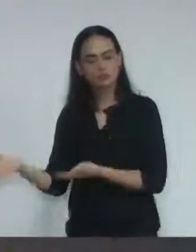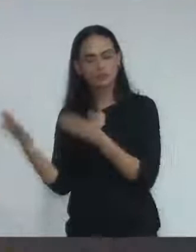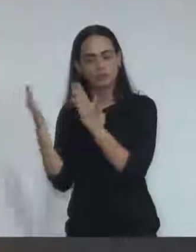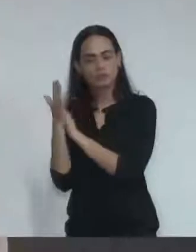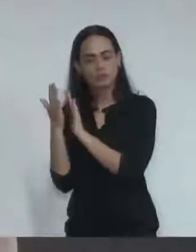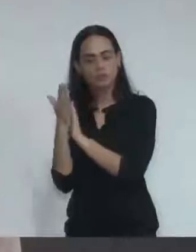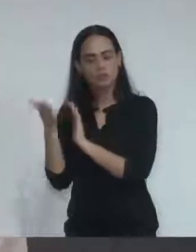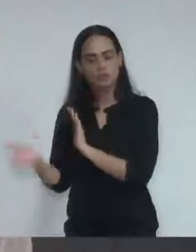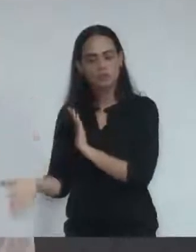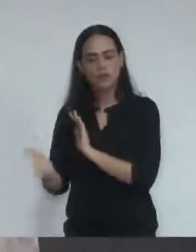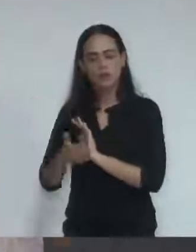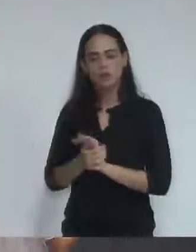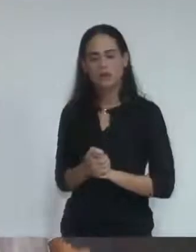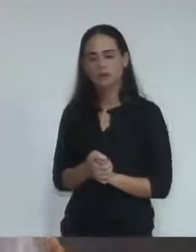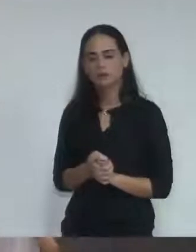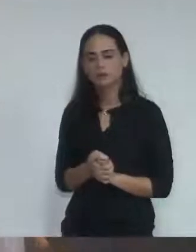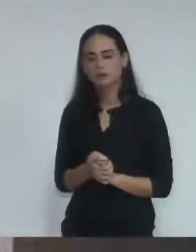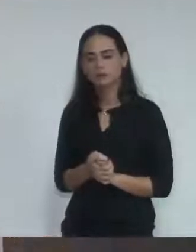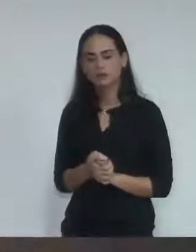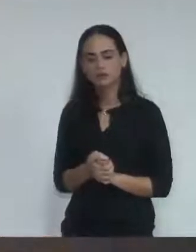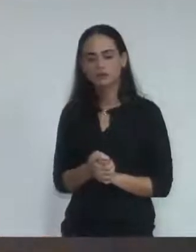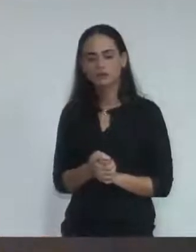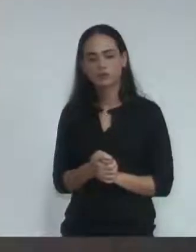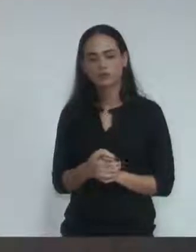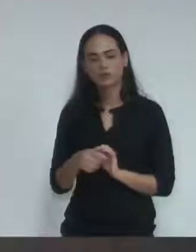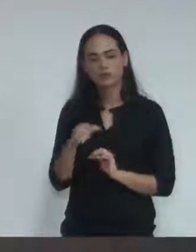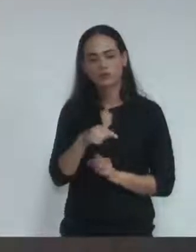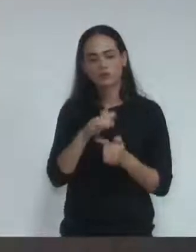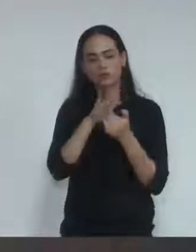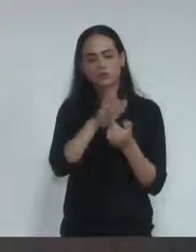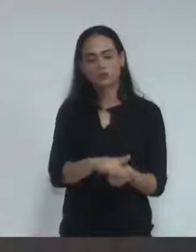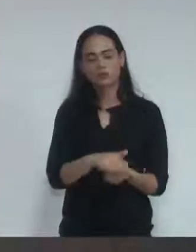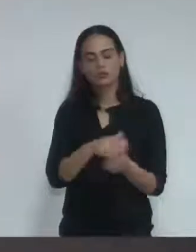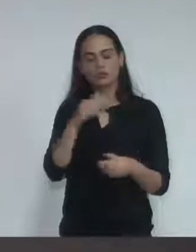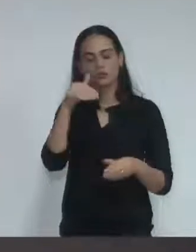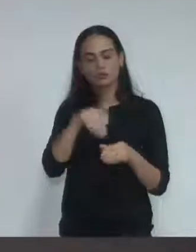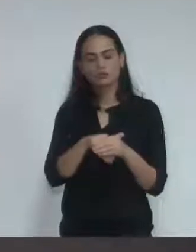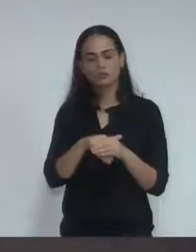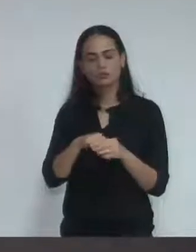Rua Dom Silveira, 51, centro. Mariana, Minas Gerais.